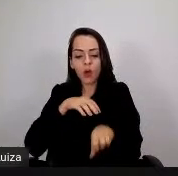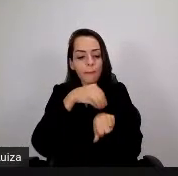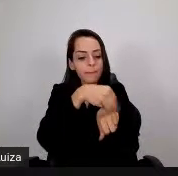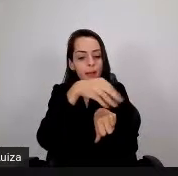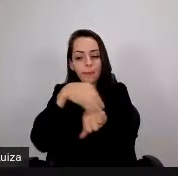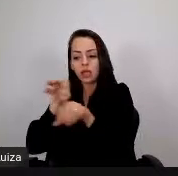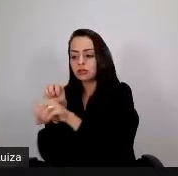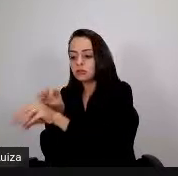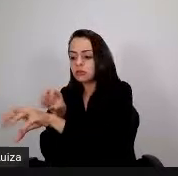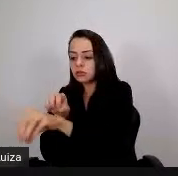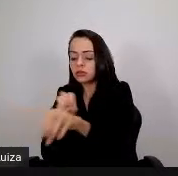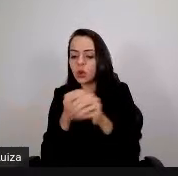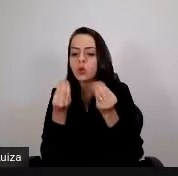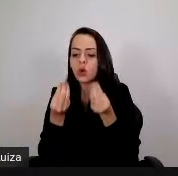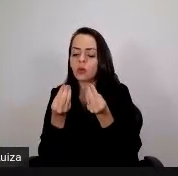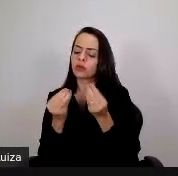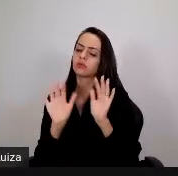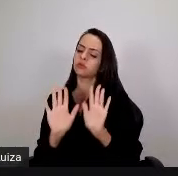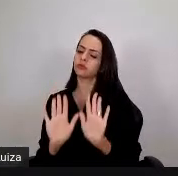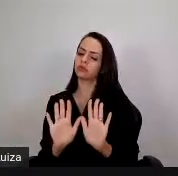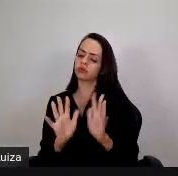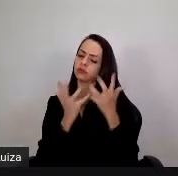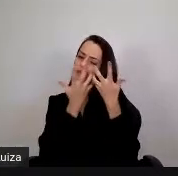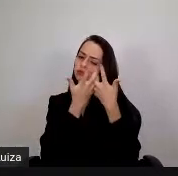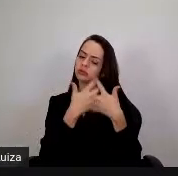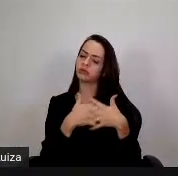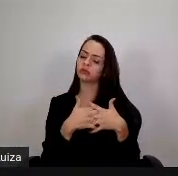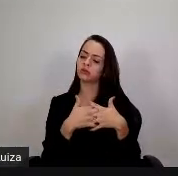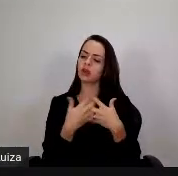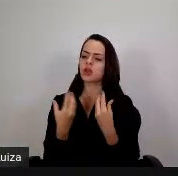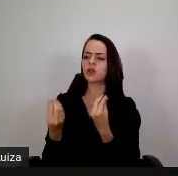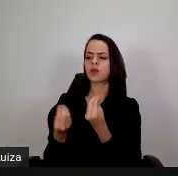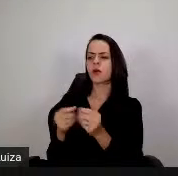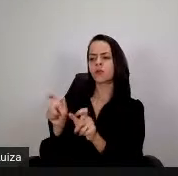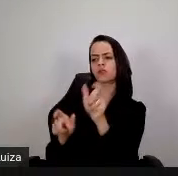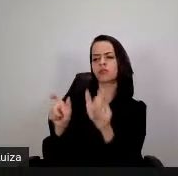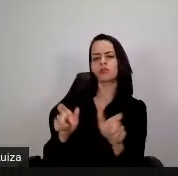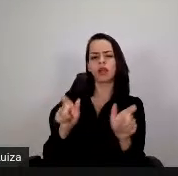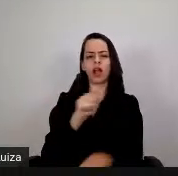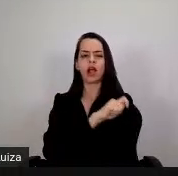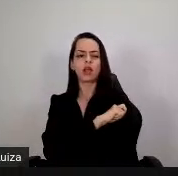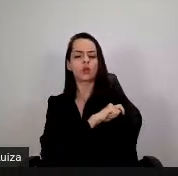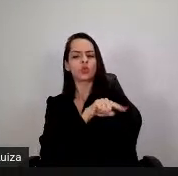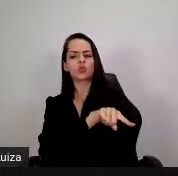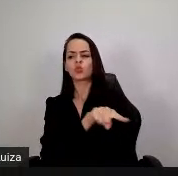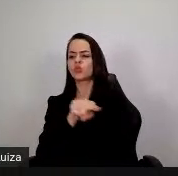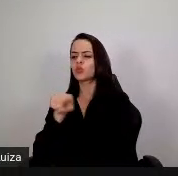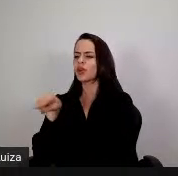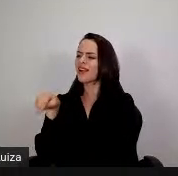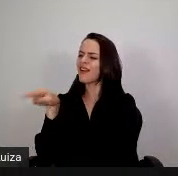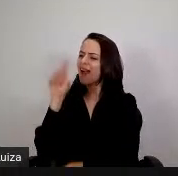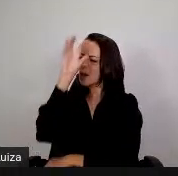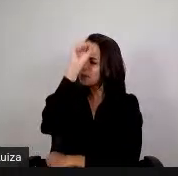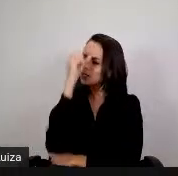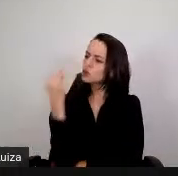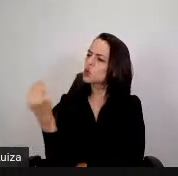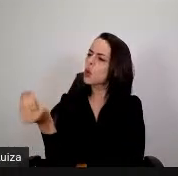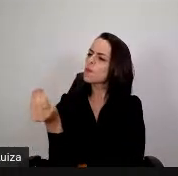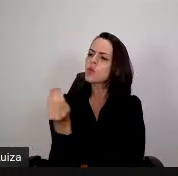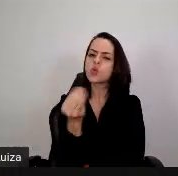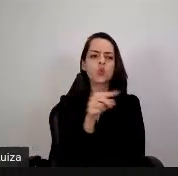revê a maneira, repensa como a maneira que os nossos alunos aprendem, a gente revê muitas coisas que por nós já eram